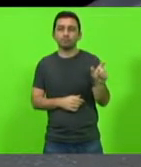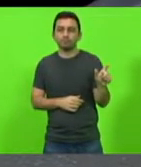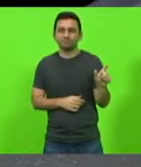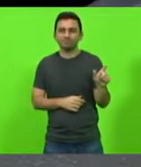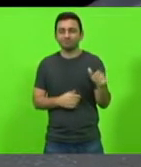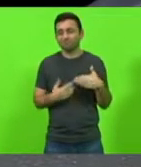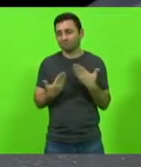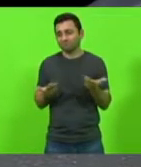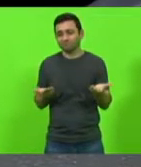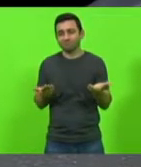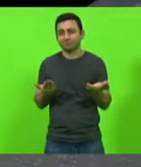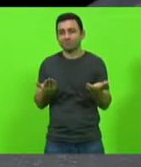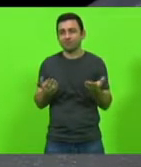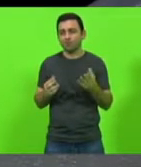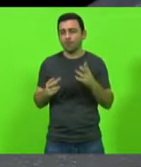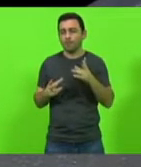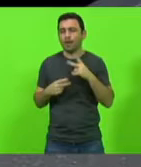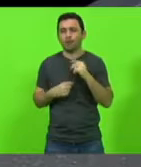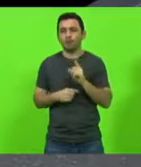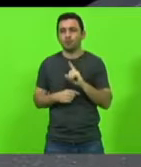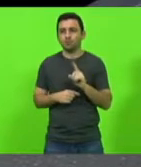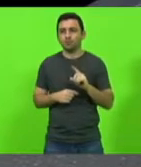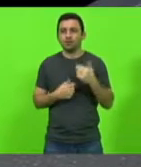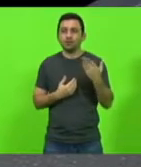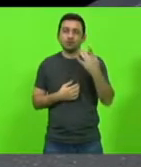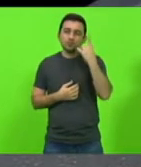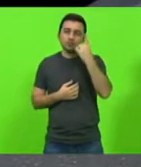nisso e não no mérito que o deputado